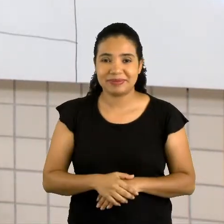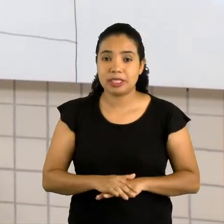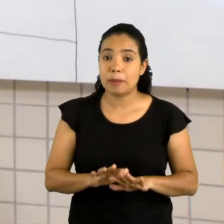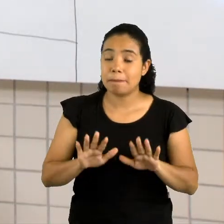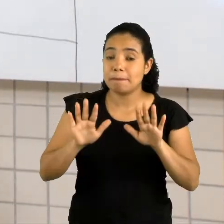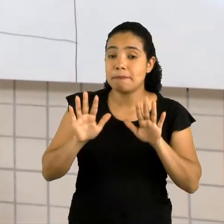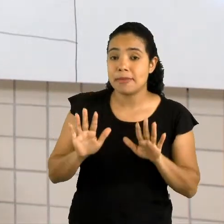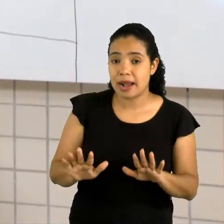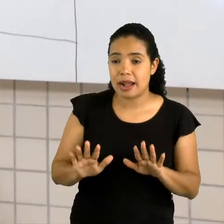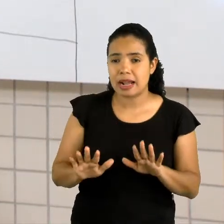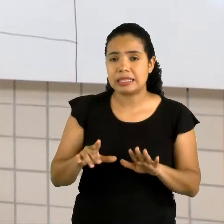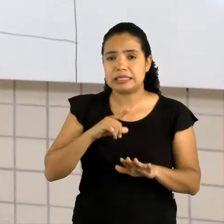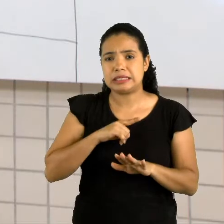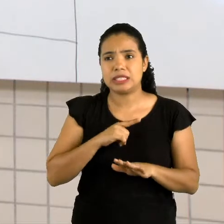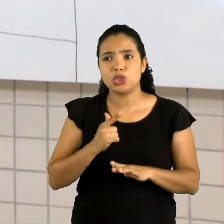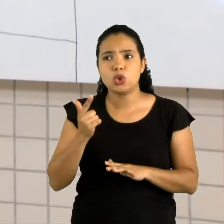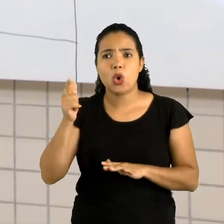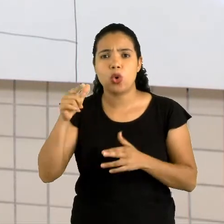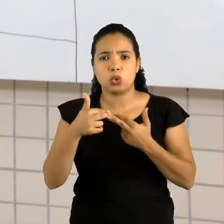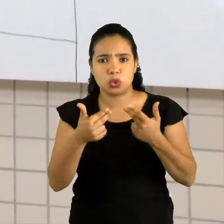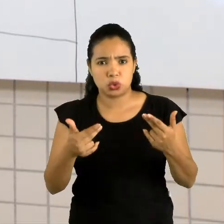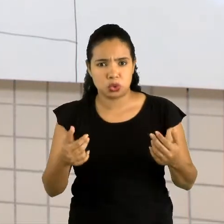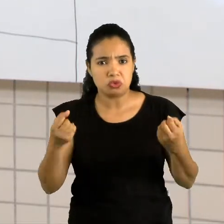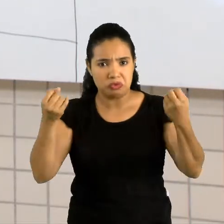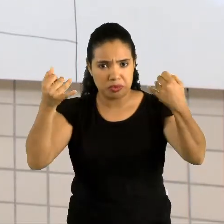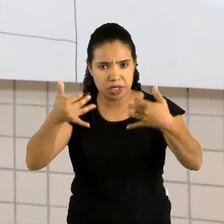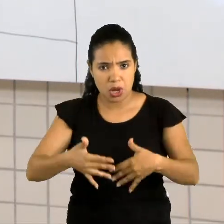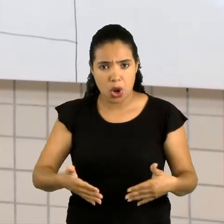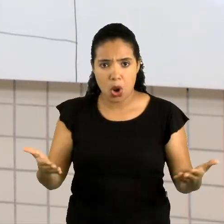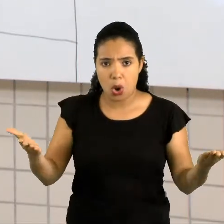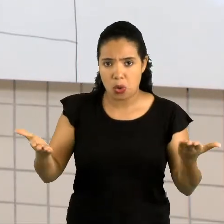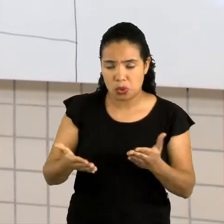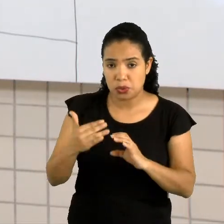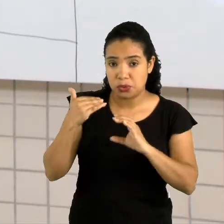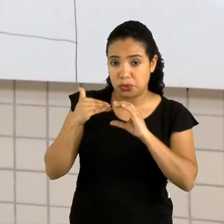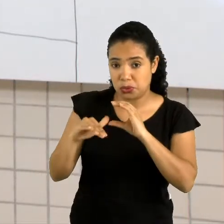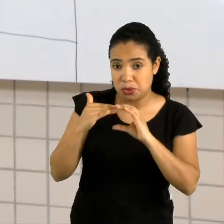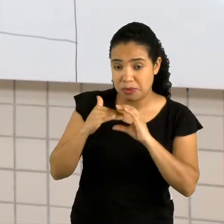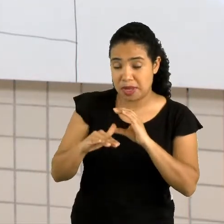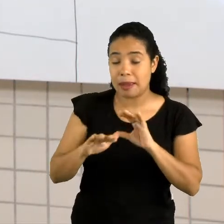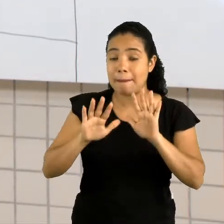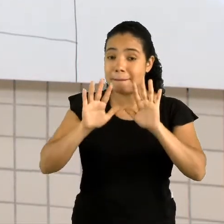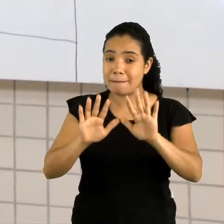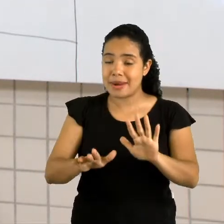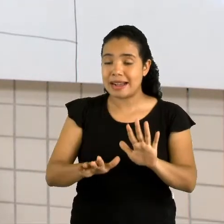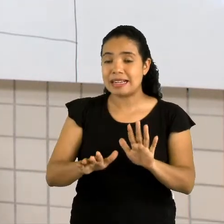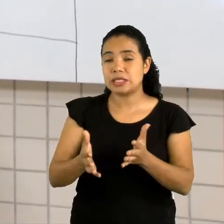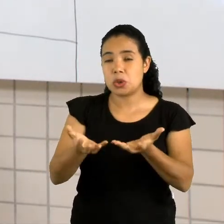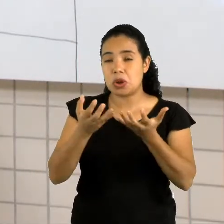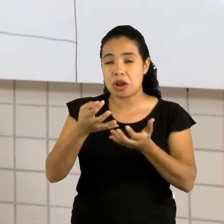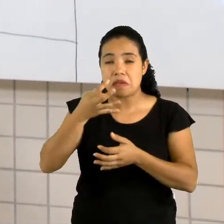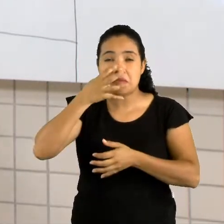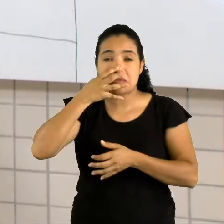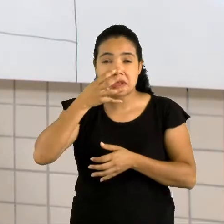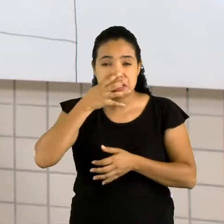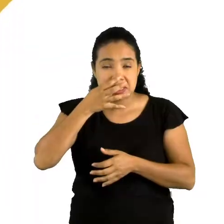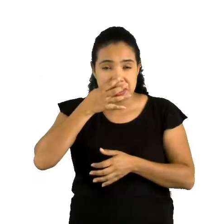Mas, existem outras coisas que eu vou te falar hoje sobre o e-mail. Mas antes, eu quero que você observe